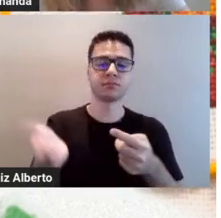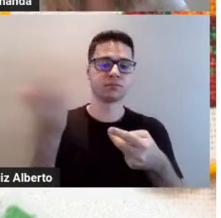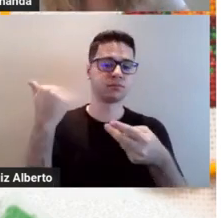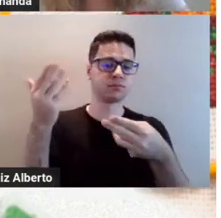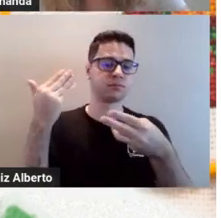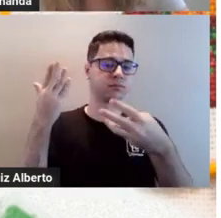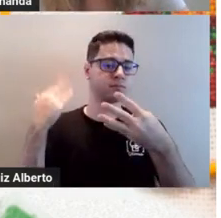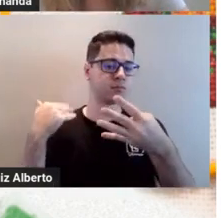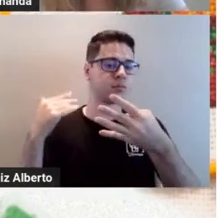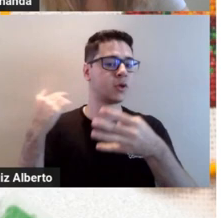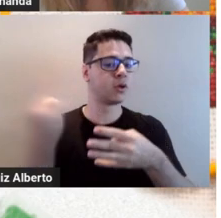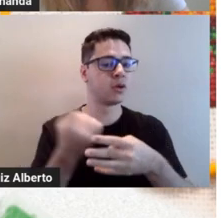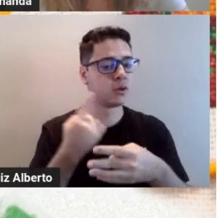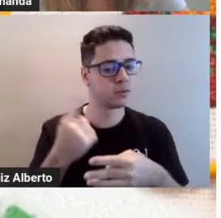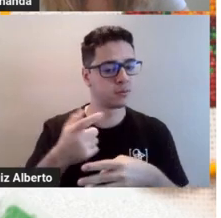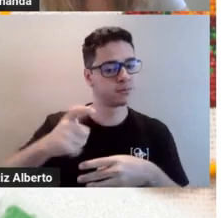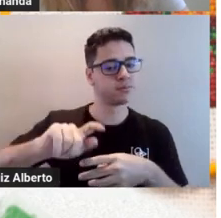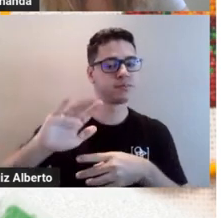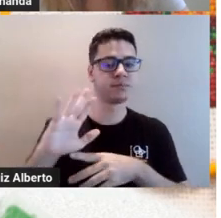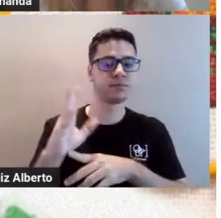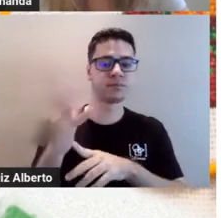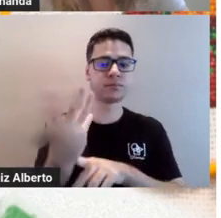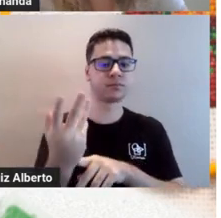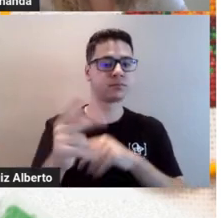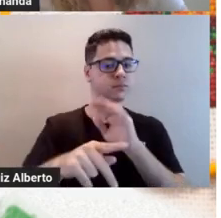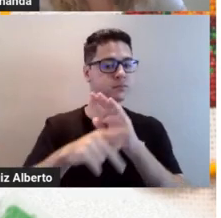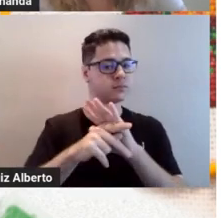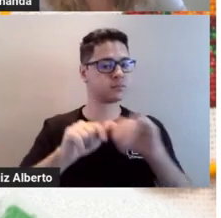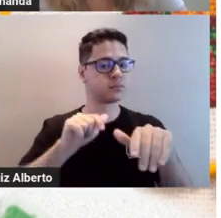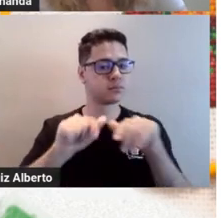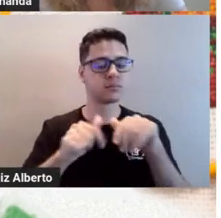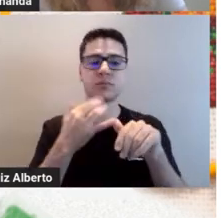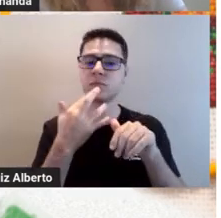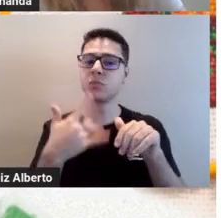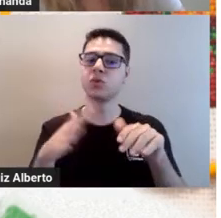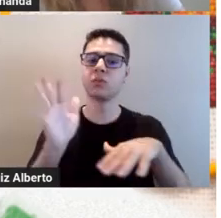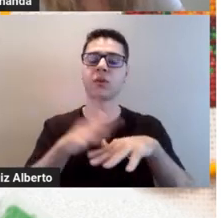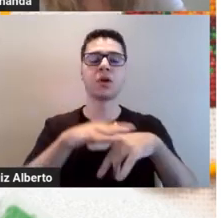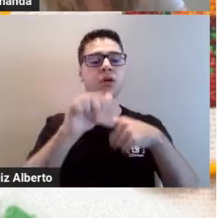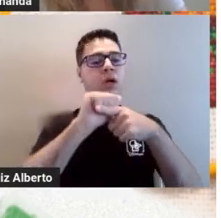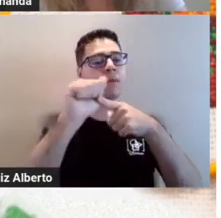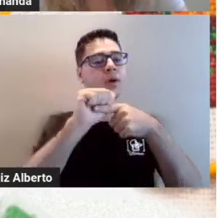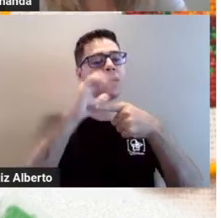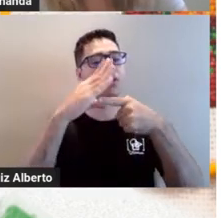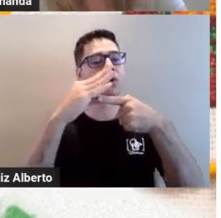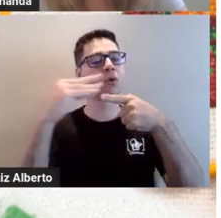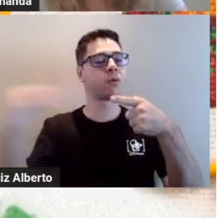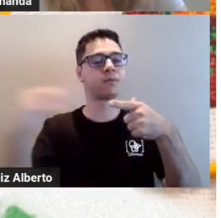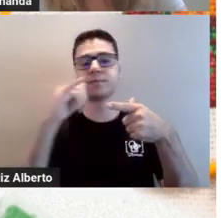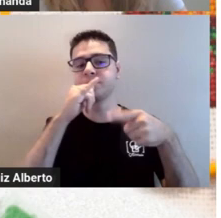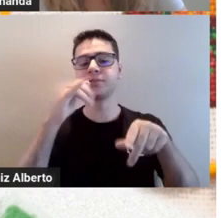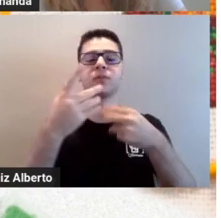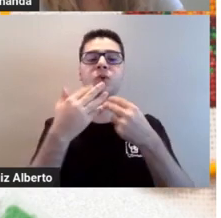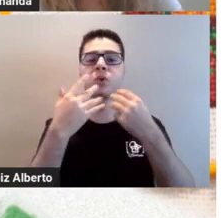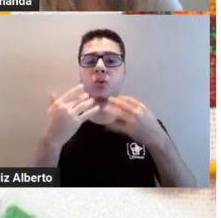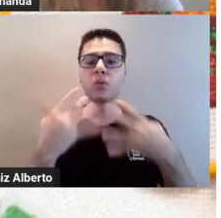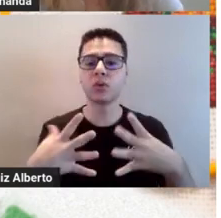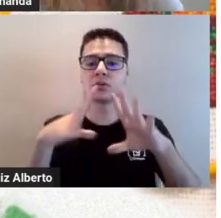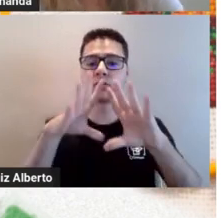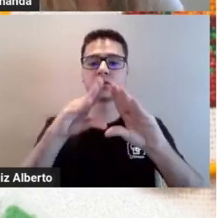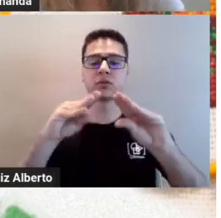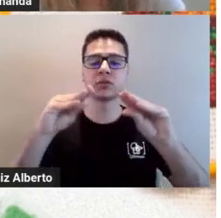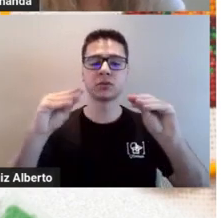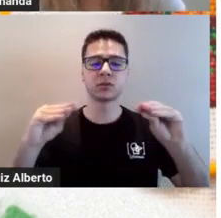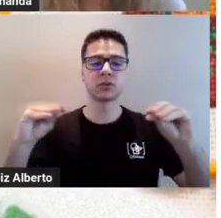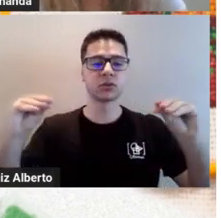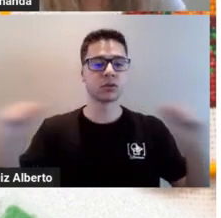artistas que vão trabalhar com cores mais apagadas, com tons mais pastéis. Então, essa